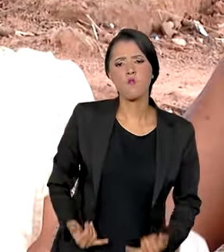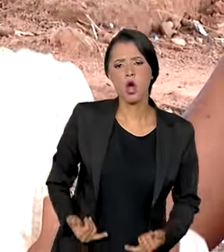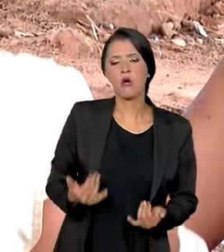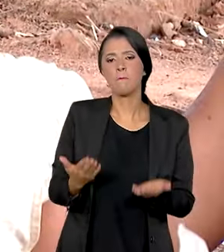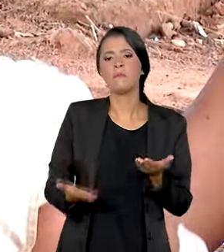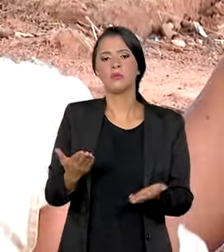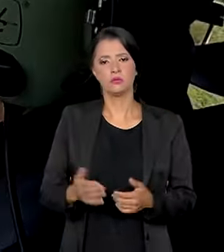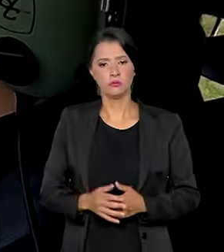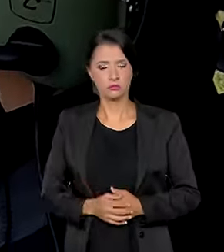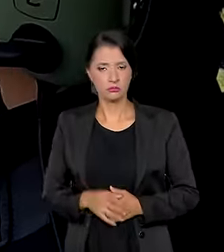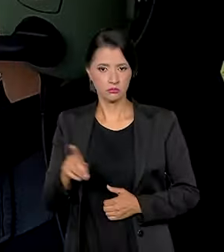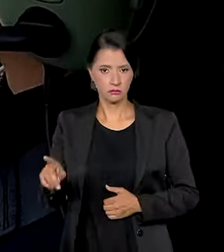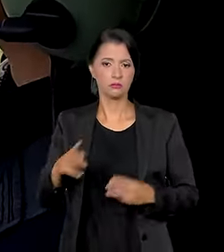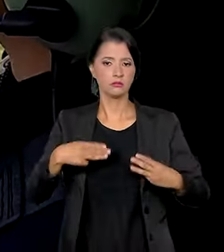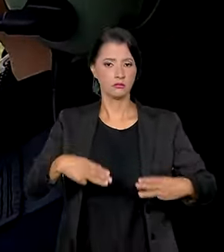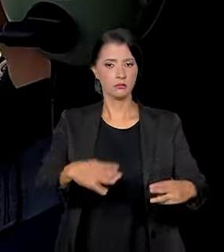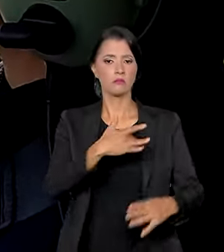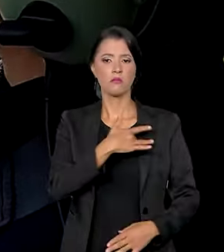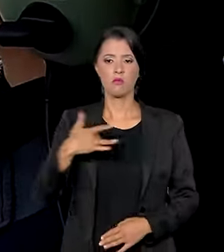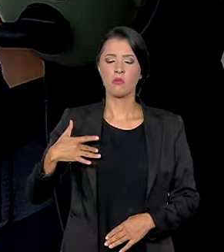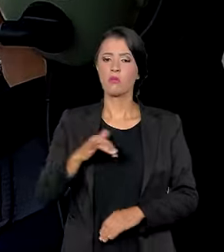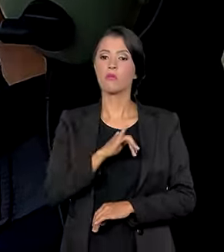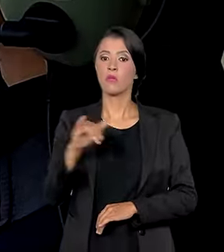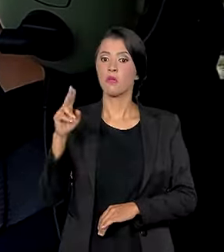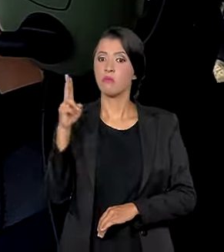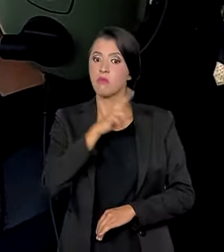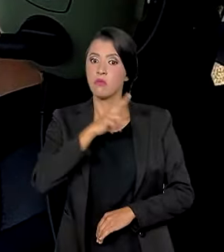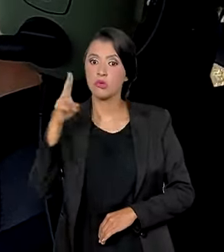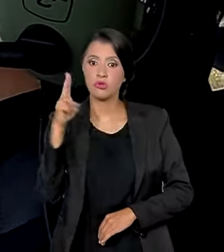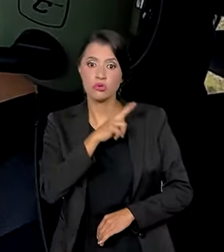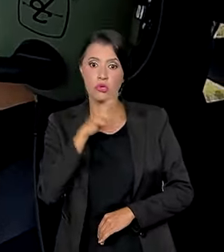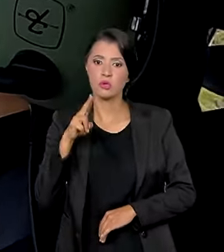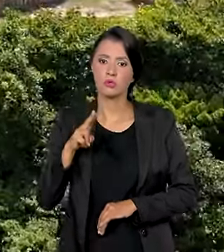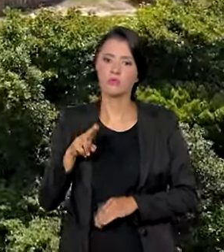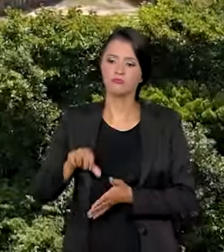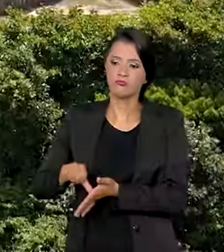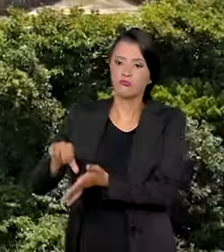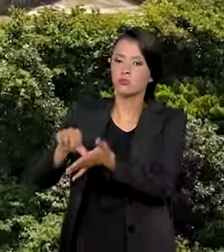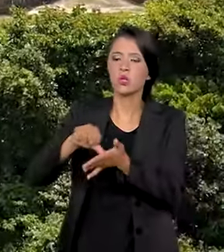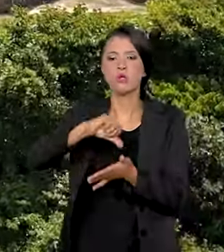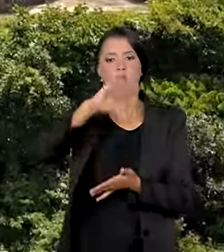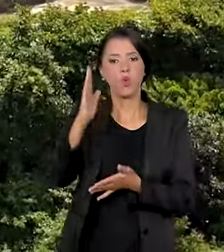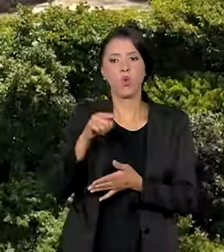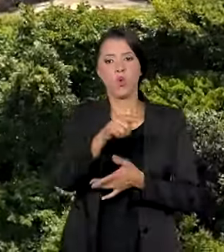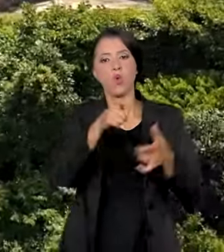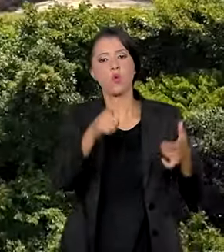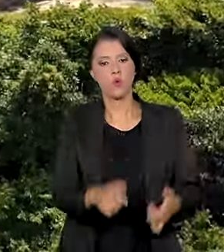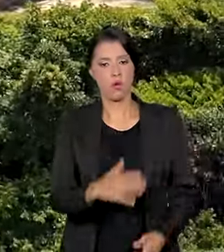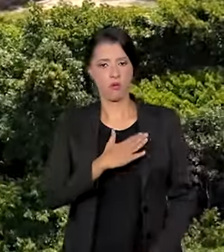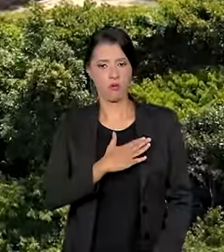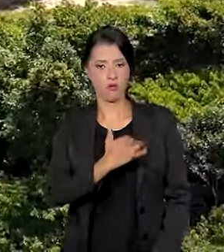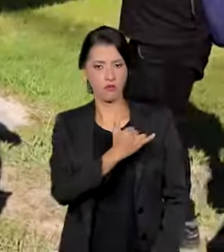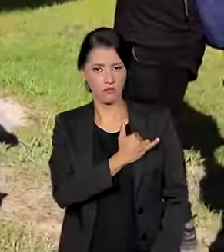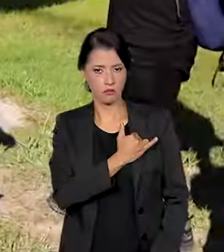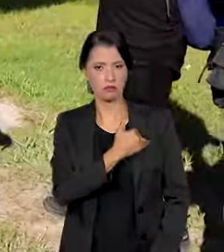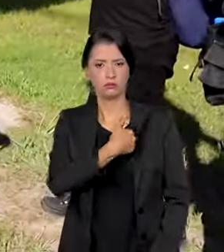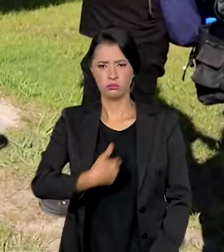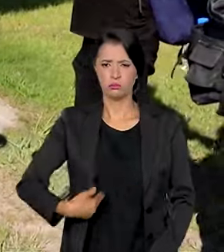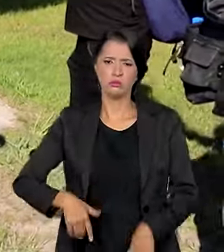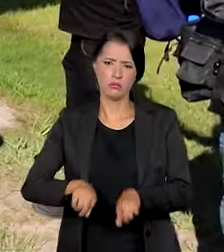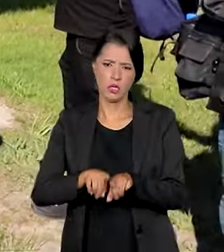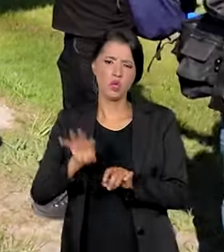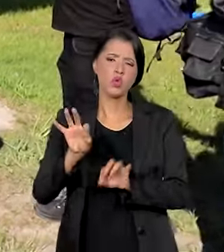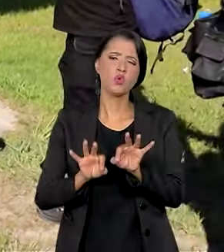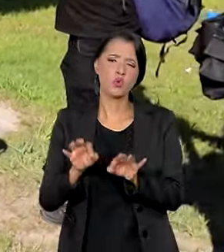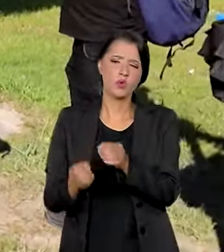baixíssimo peso. O Ministério da Saúde declarou emergência pública em todo o território Yanomami. O governo